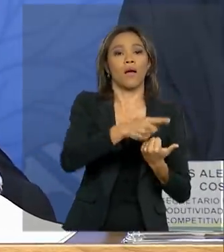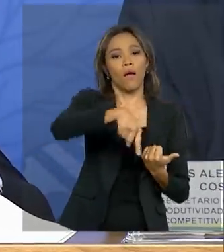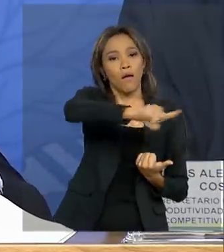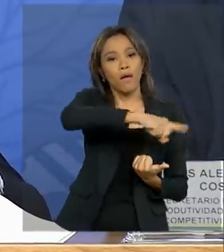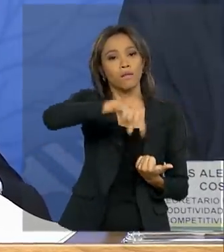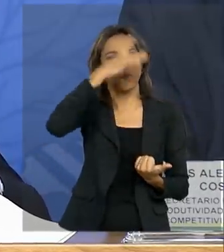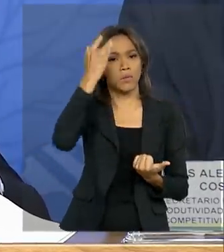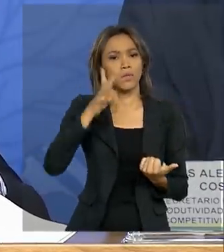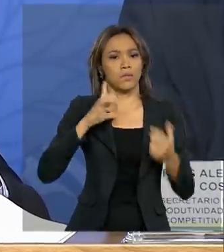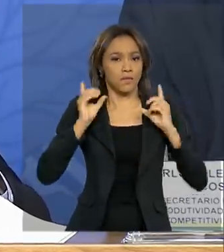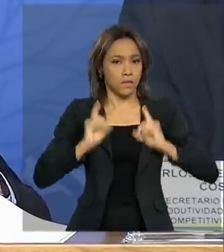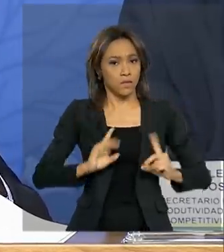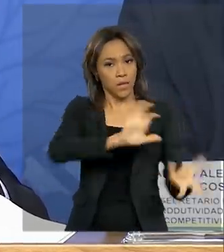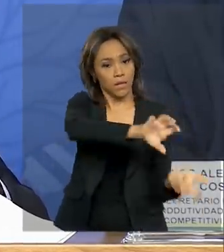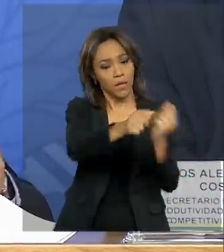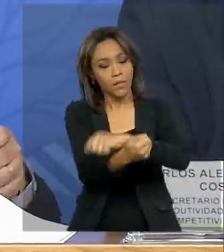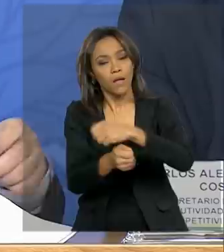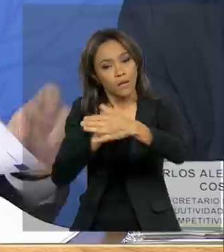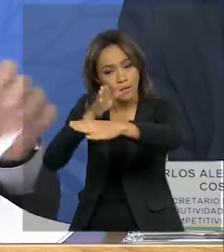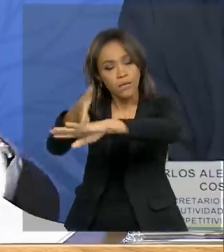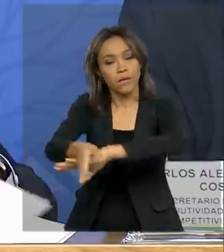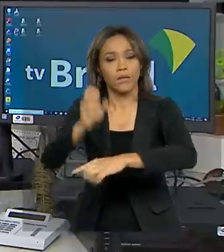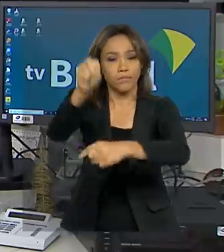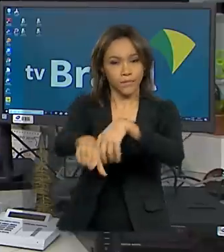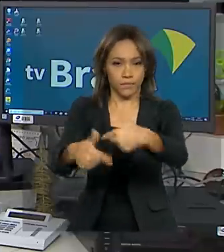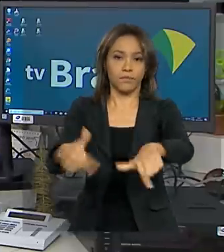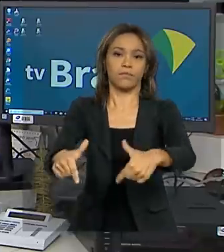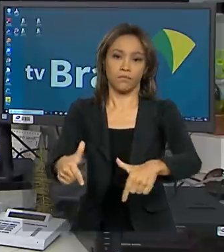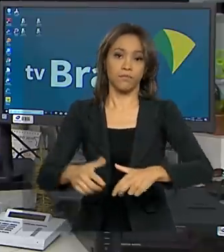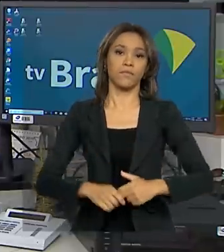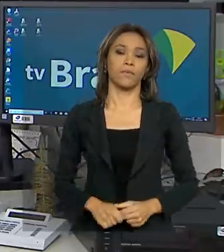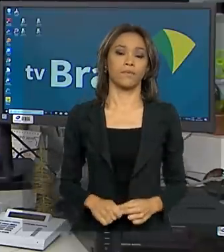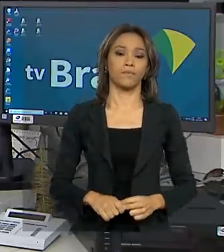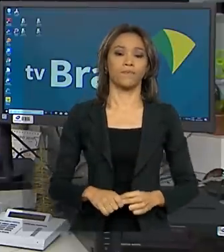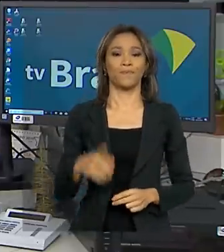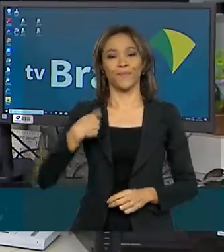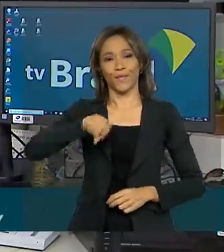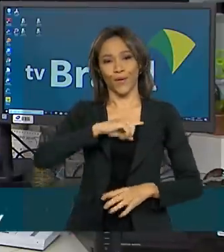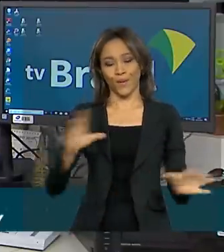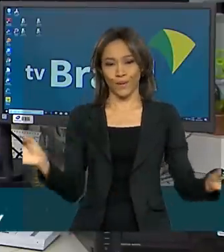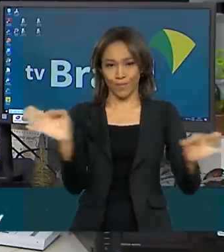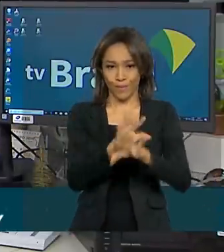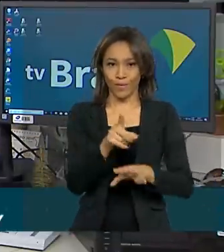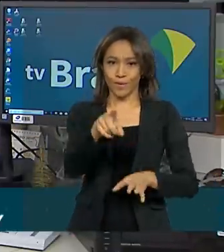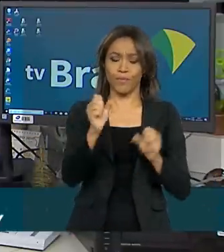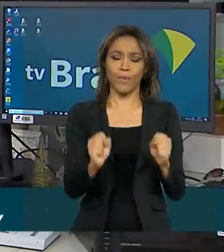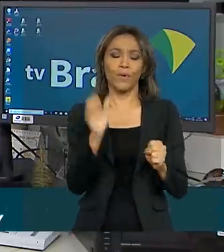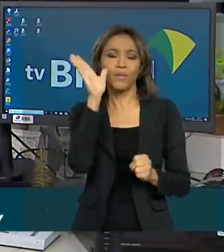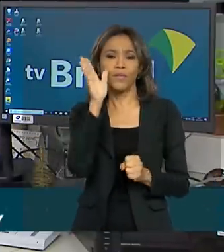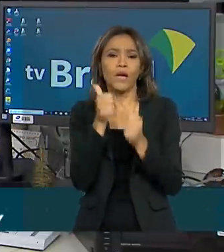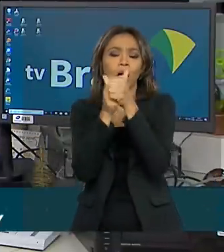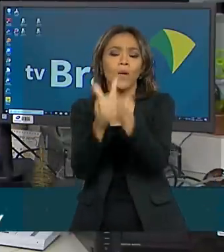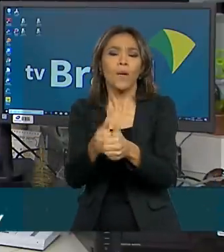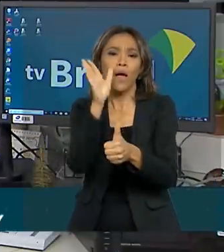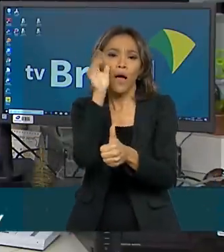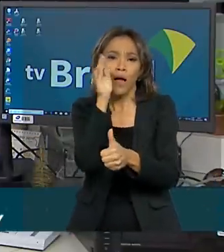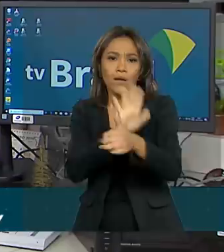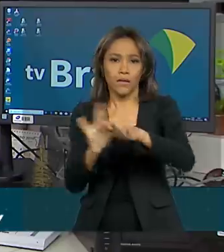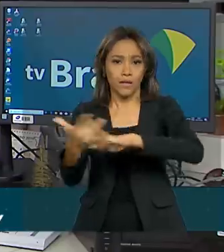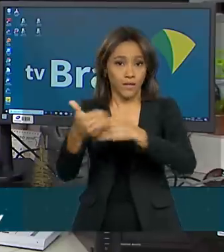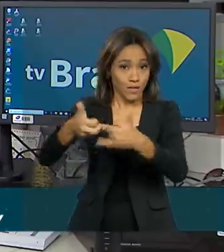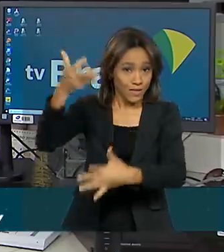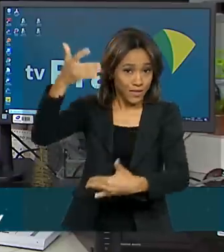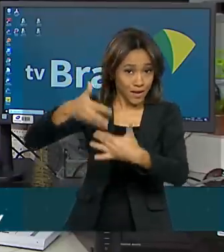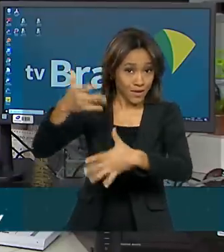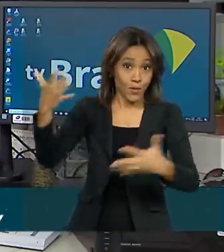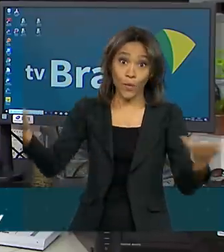profissional e de reinserção no mercado de trabalho. A gente fica por aqui, você pode nos acompanhar também pelas redes sociais.